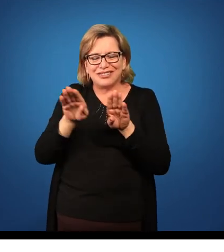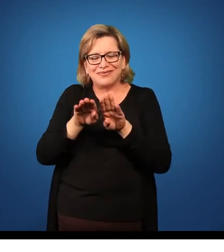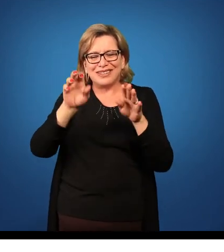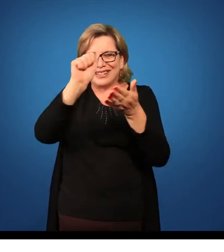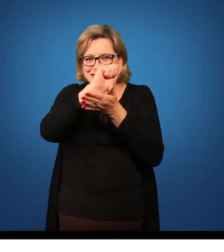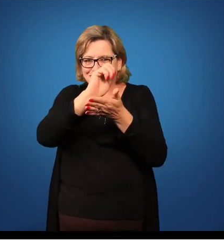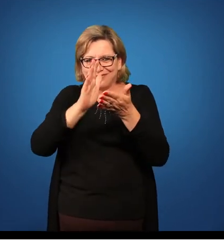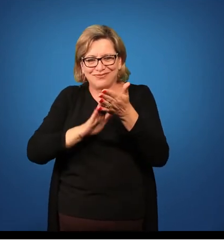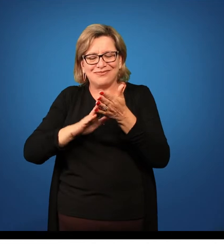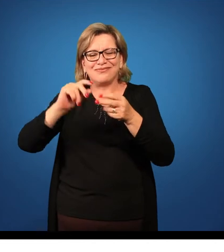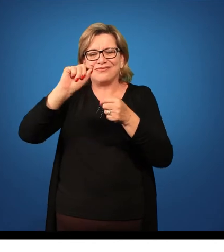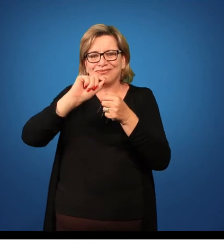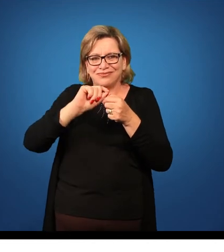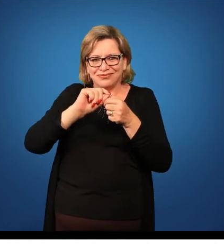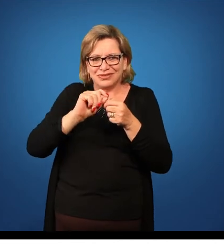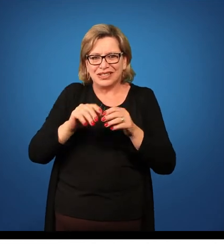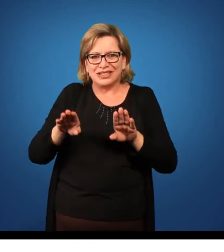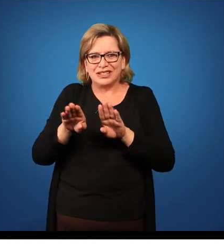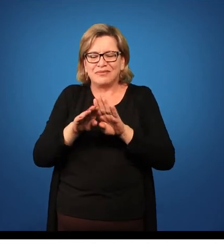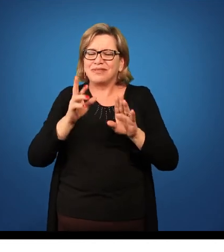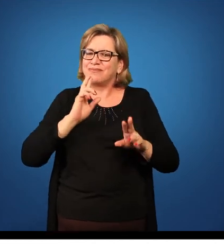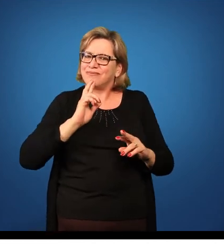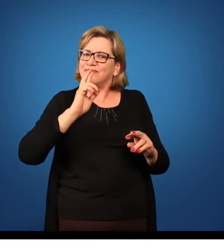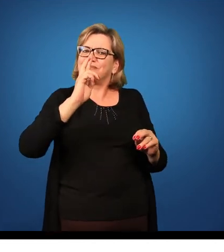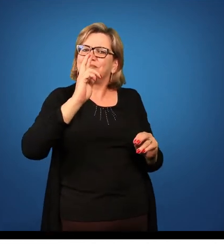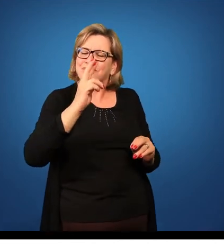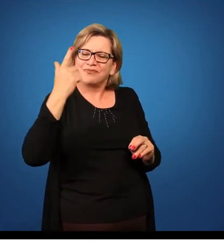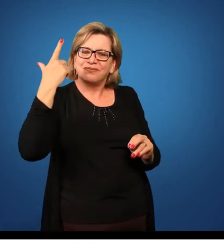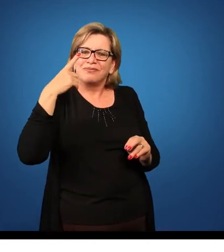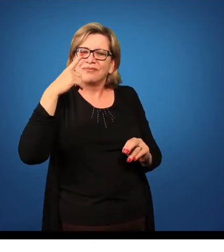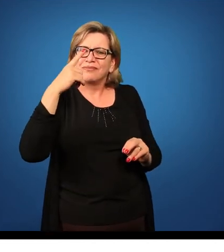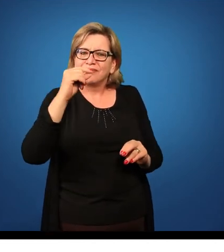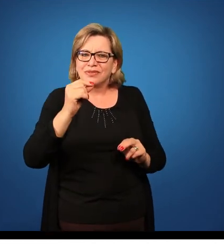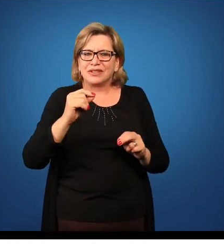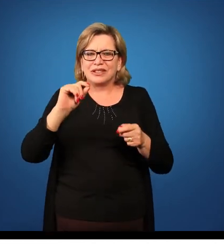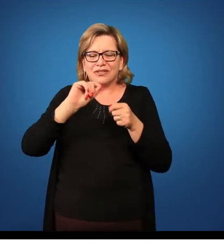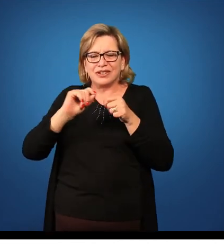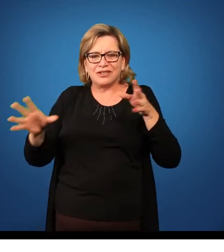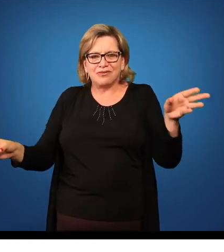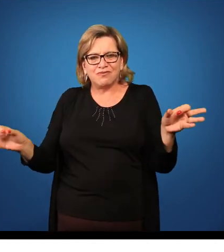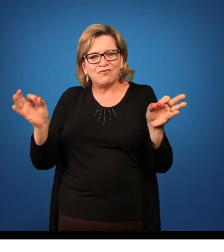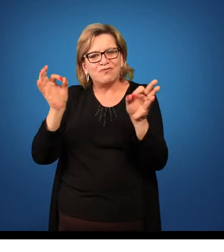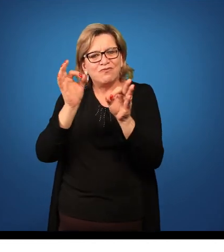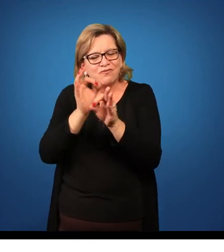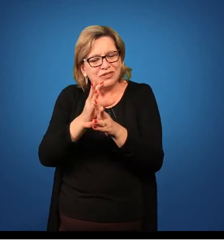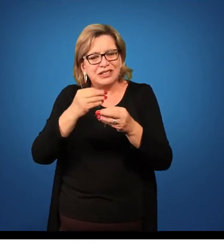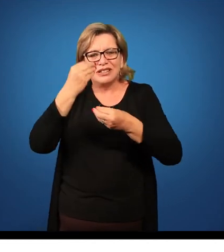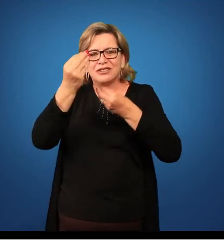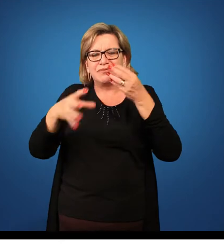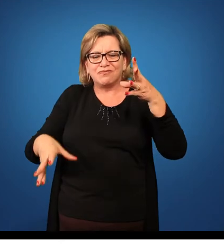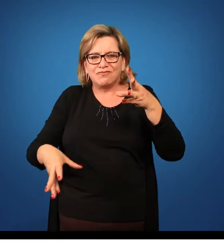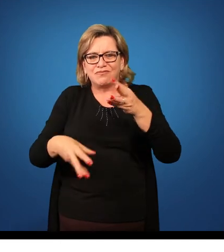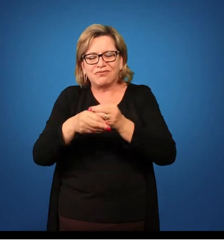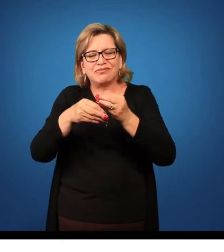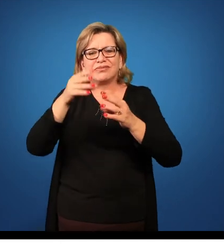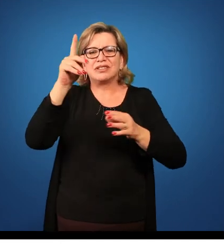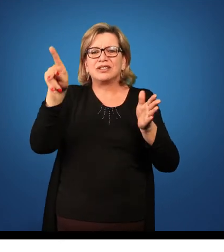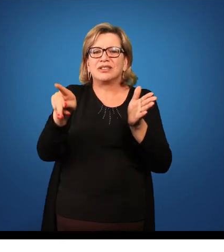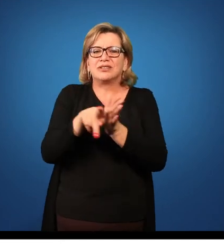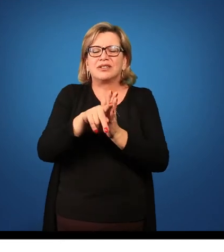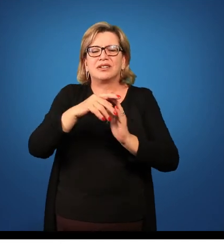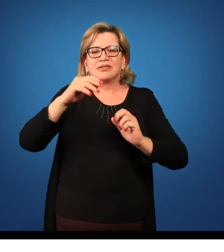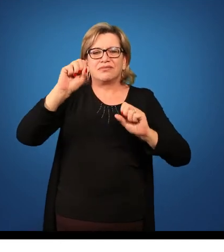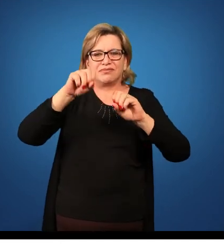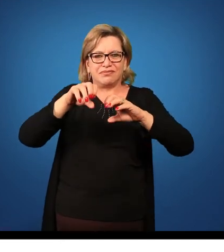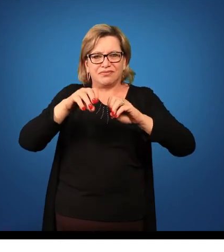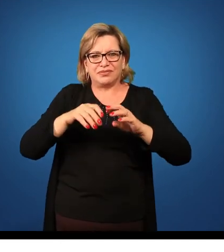atividades que os alunos fizeram, os resultados que foram obtidos, então isso é muito importante. Faça um fechamento da sua aula, mostrando para